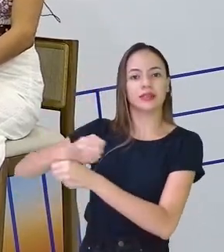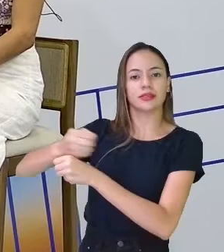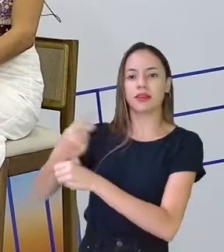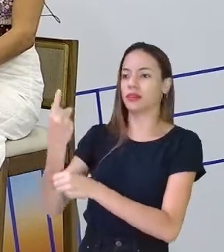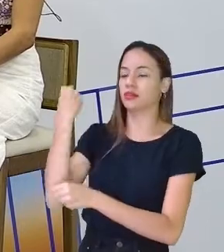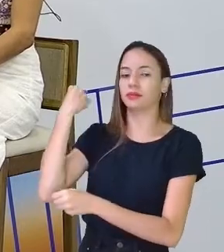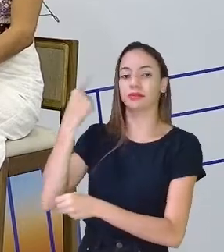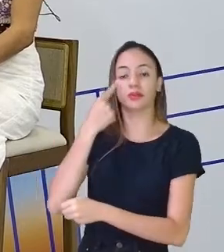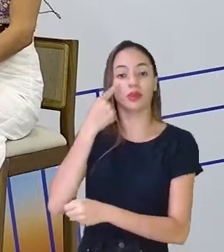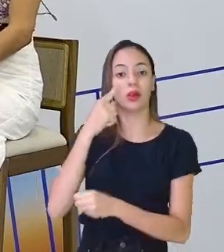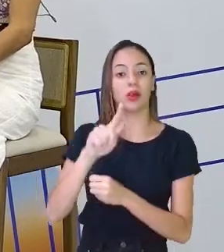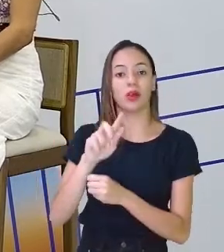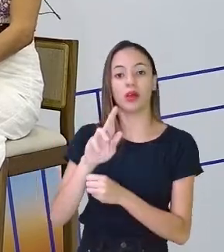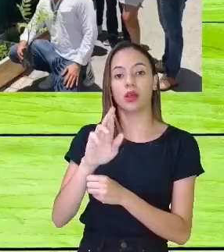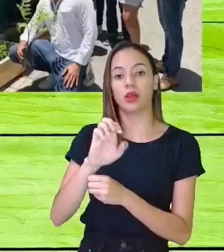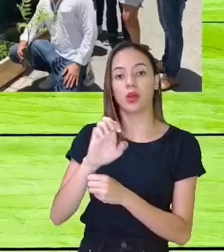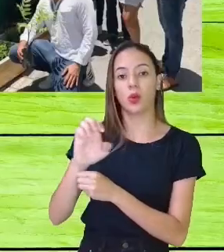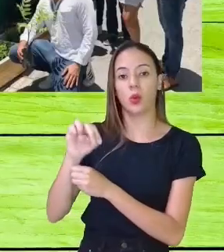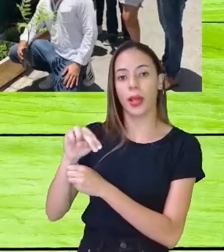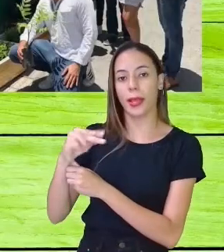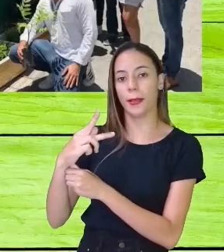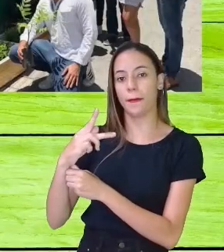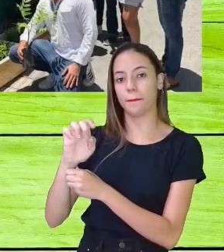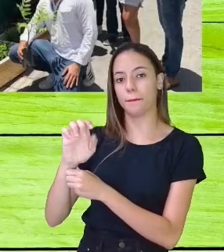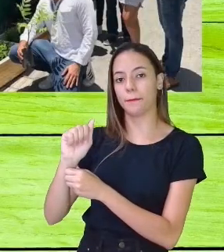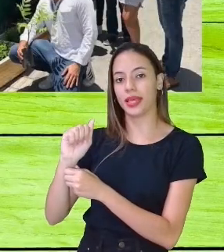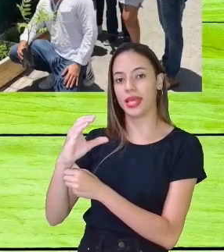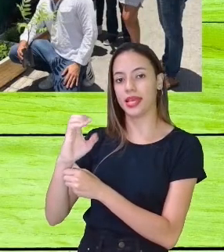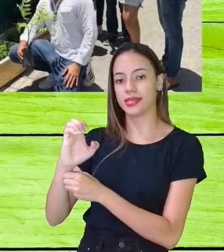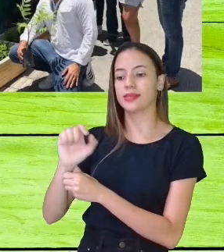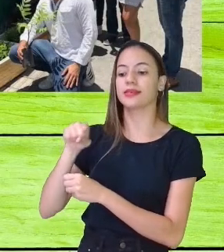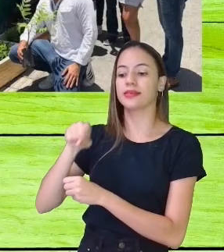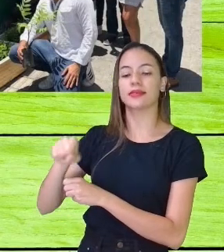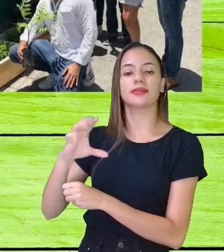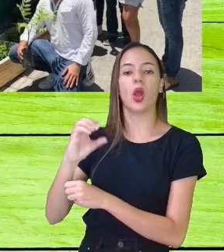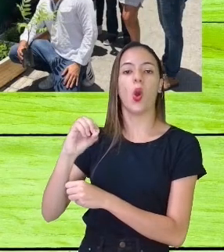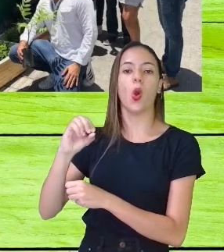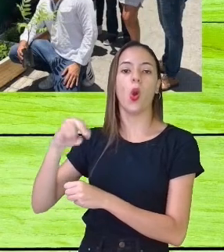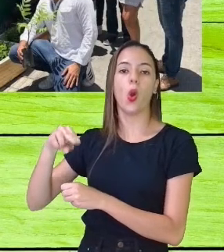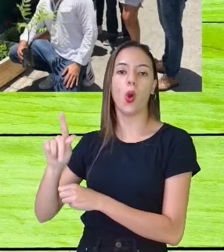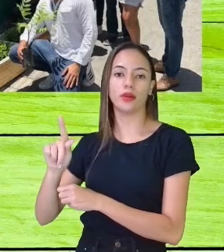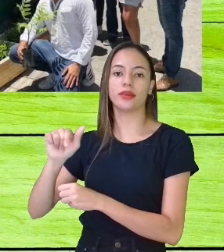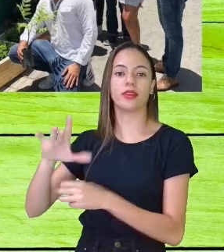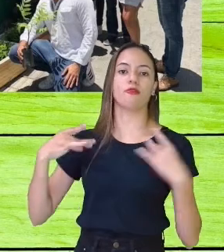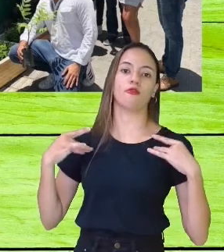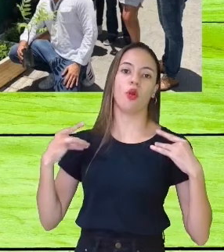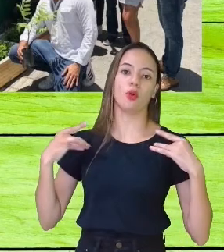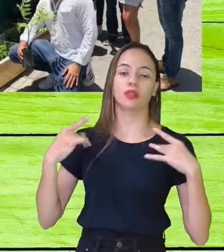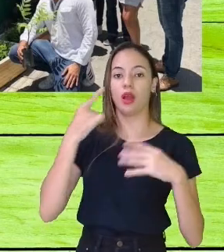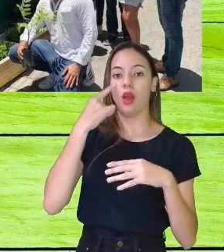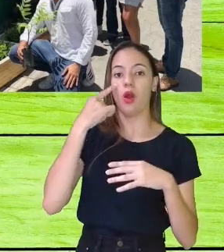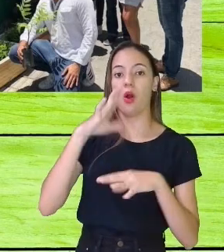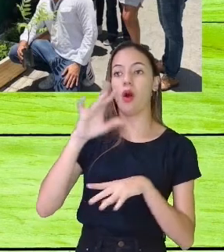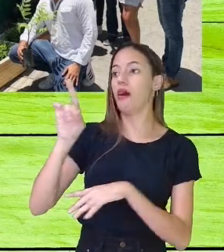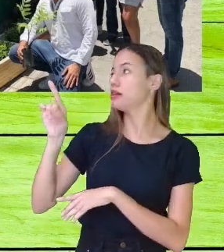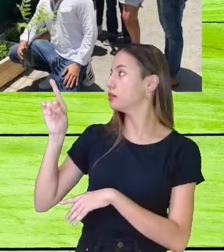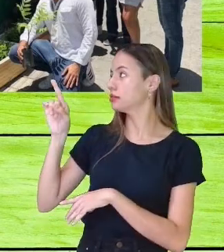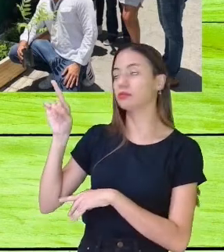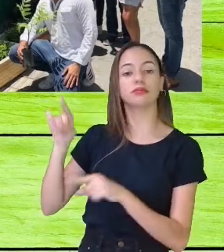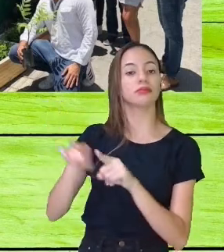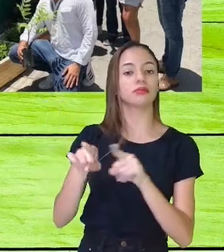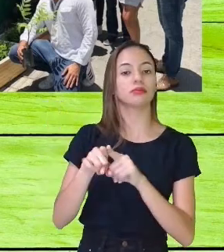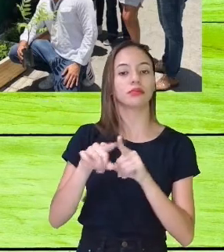Greenpeace, que é uma ONG também de voluntários. E ali, na prefeitura do Recife,